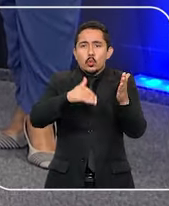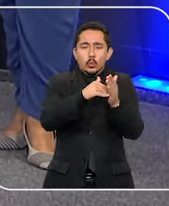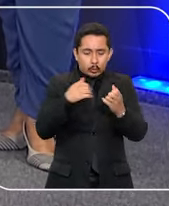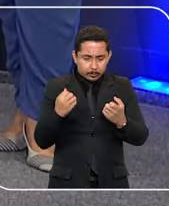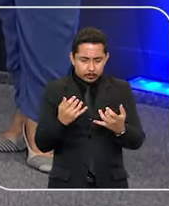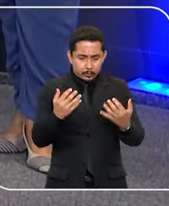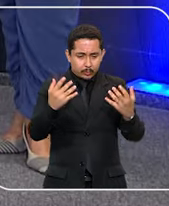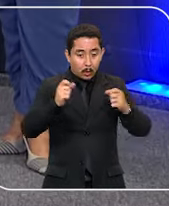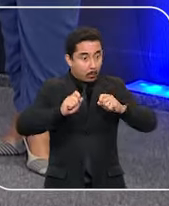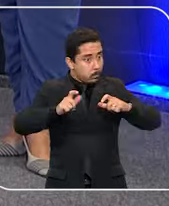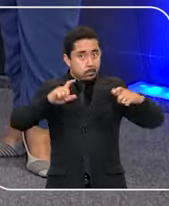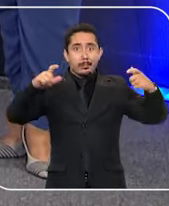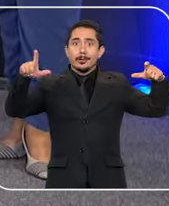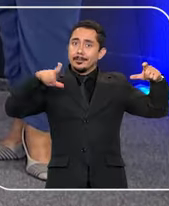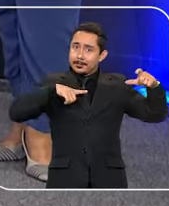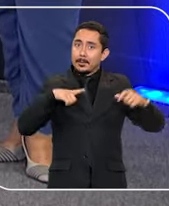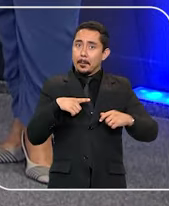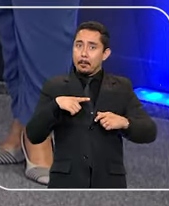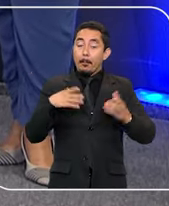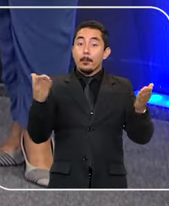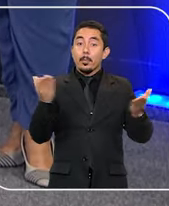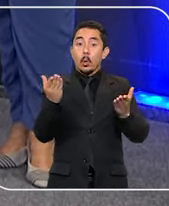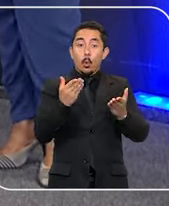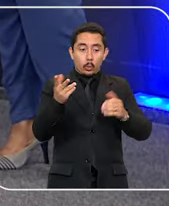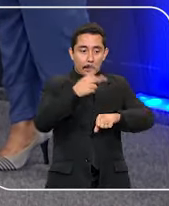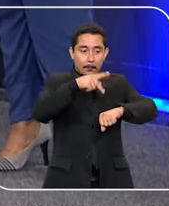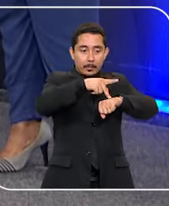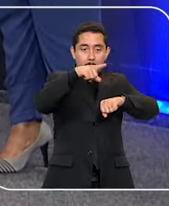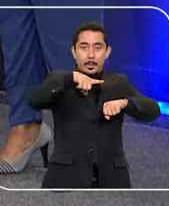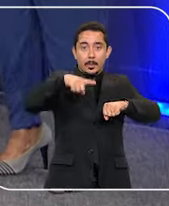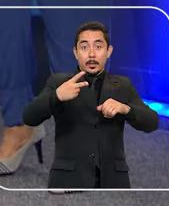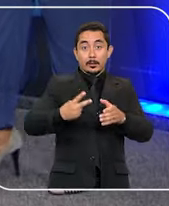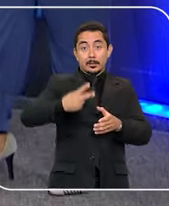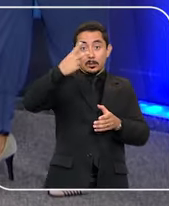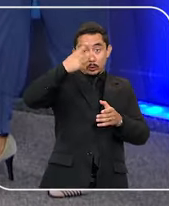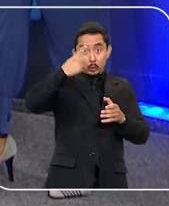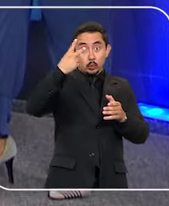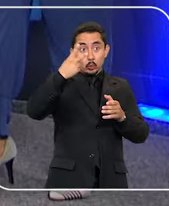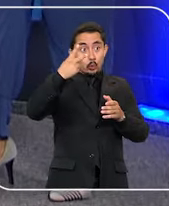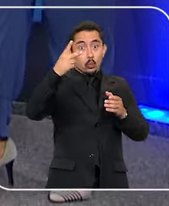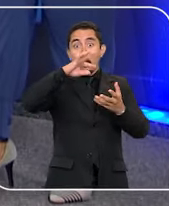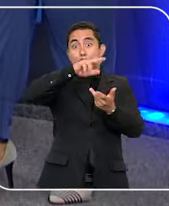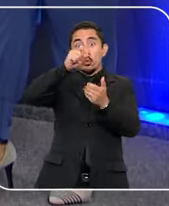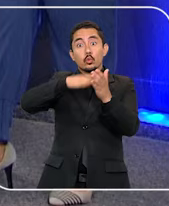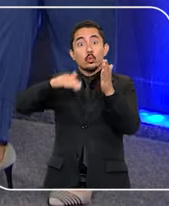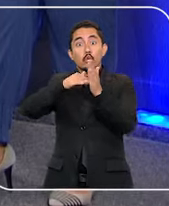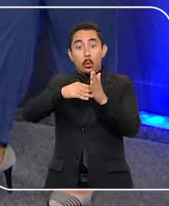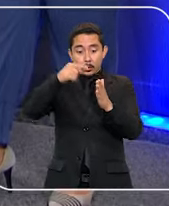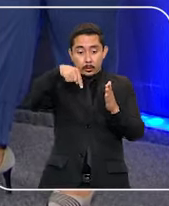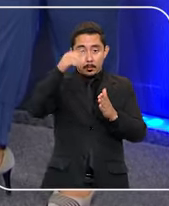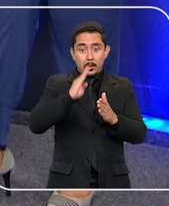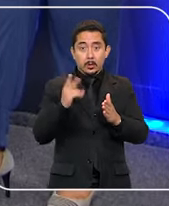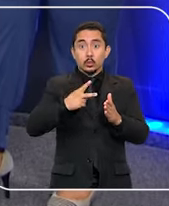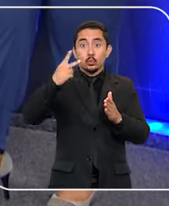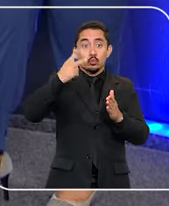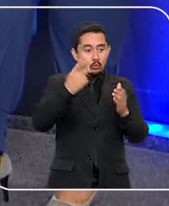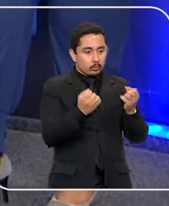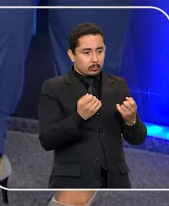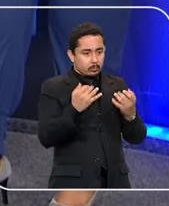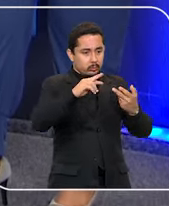esse cultivo cresceu bastante e hoje o país ocupa a segunda posição no ranking mundial de cultivo